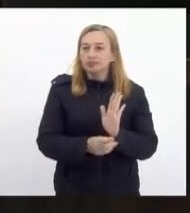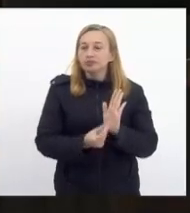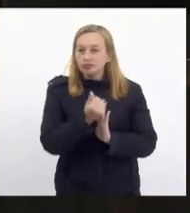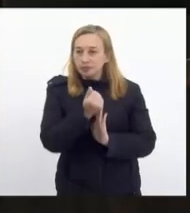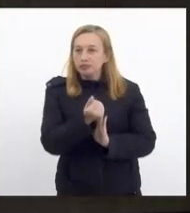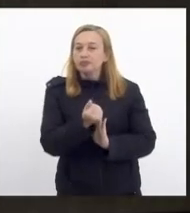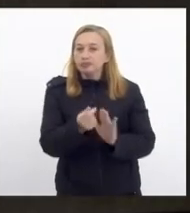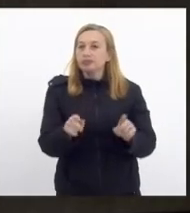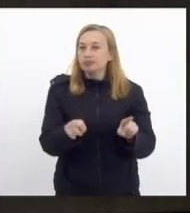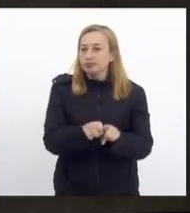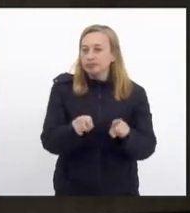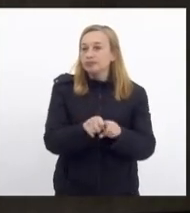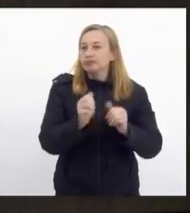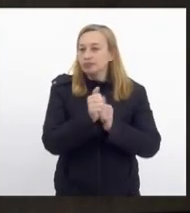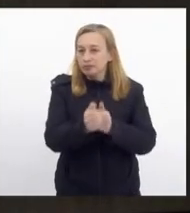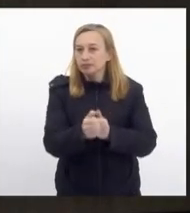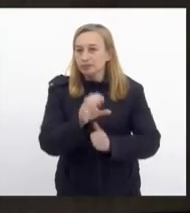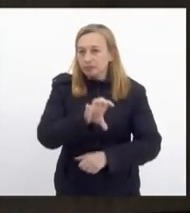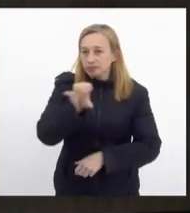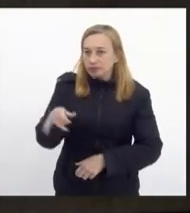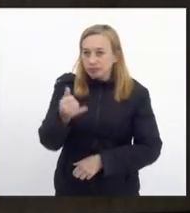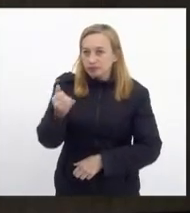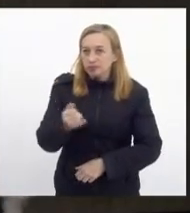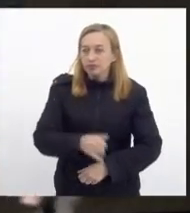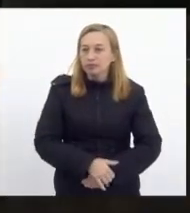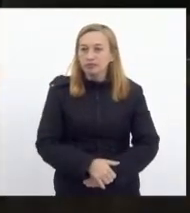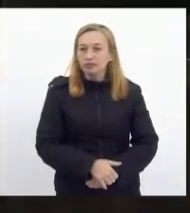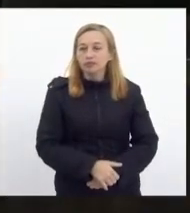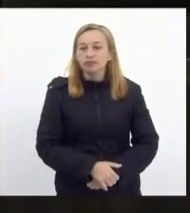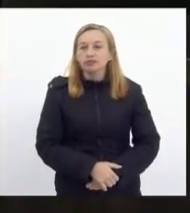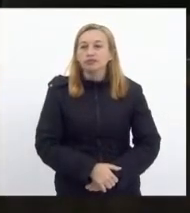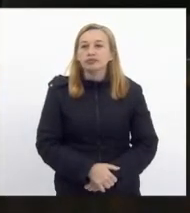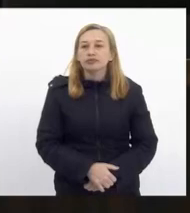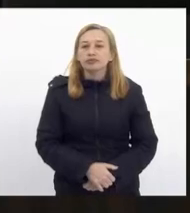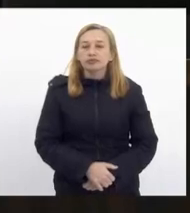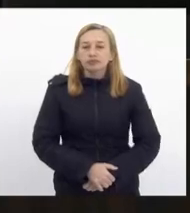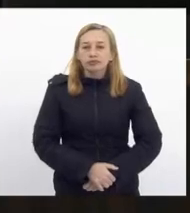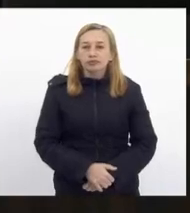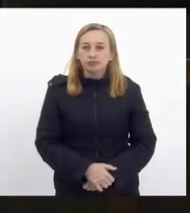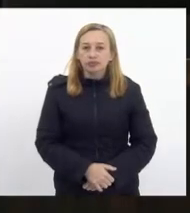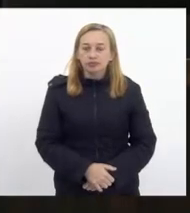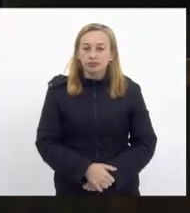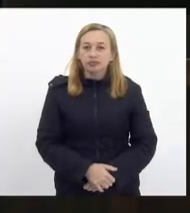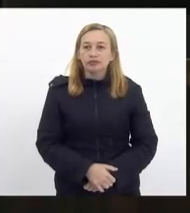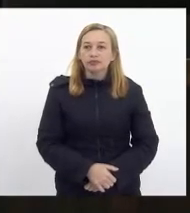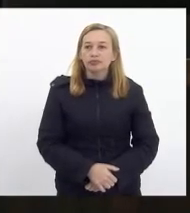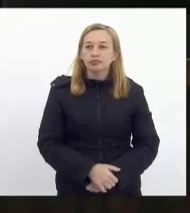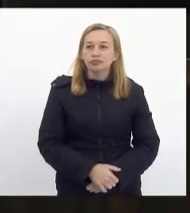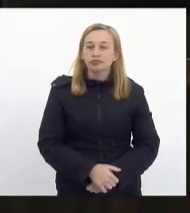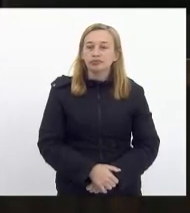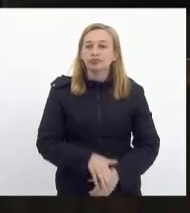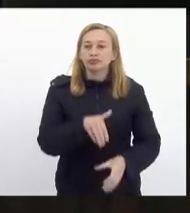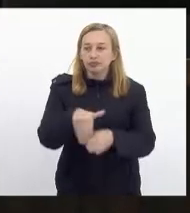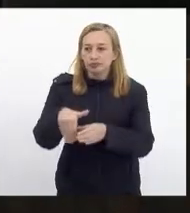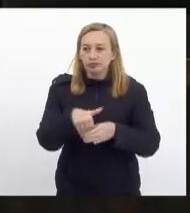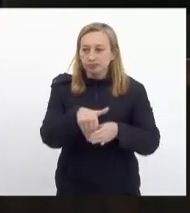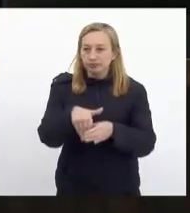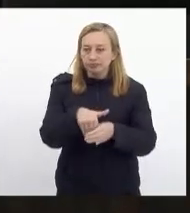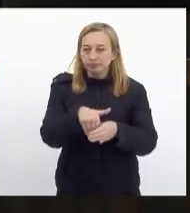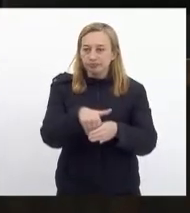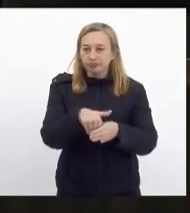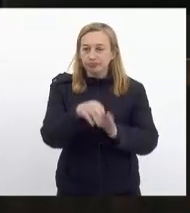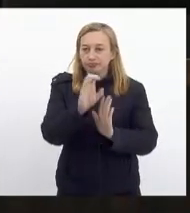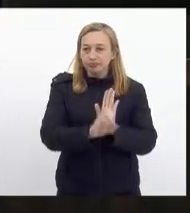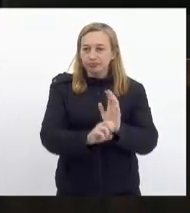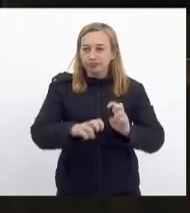o orçamento acompanha o parecer da CCJ. Com os pareceres emitidos em votação, as